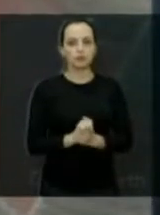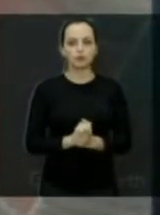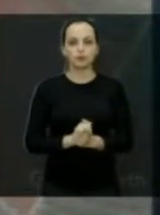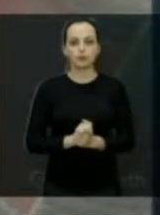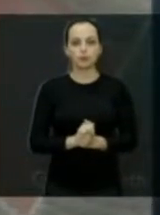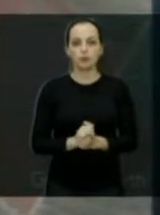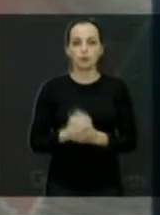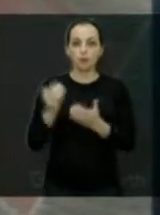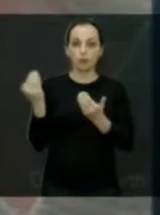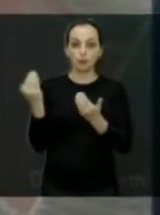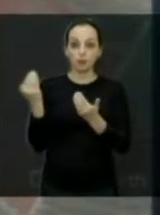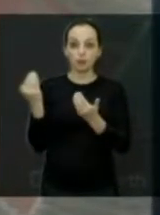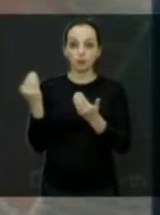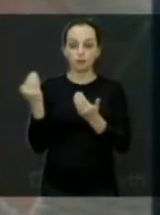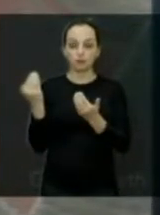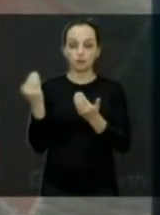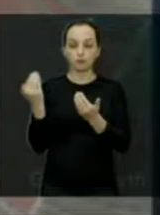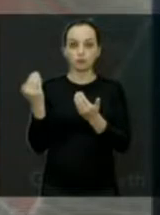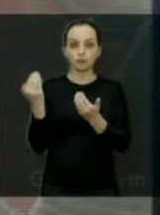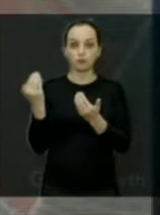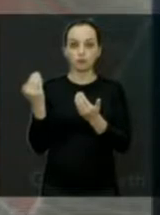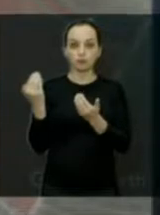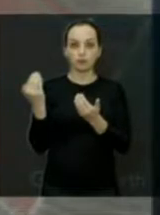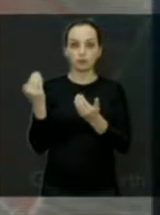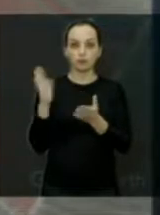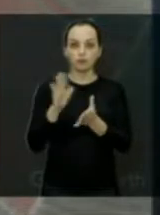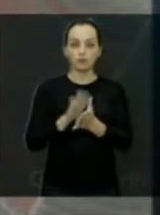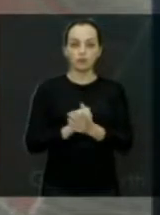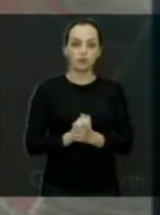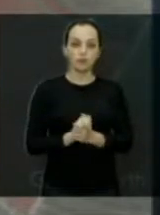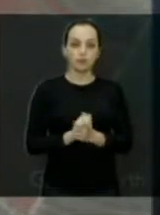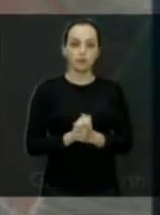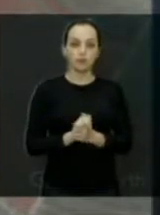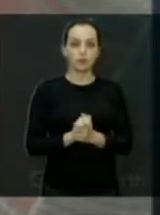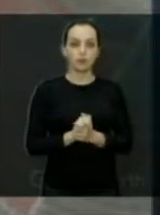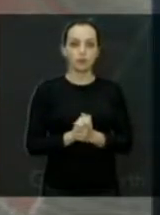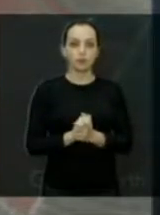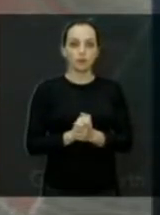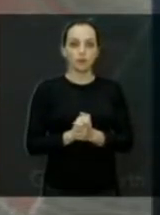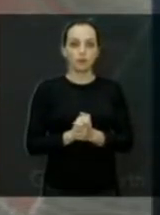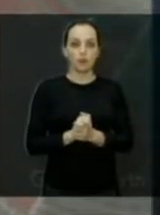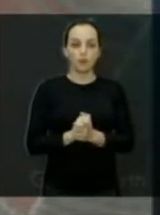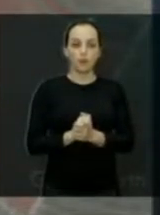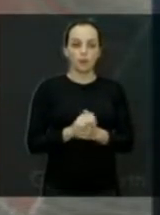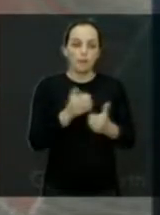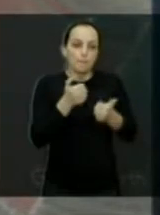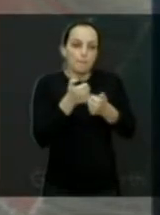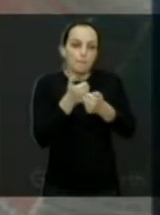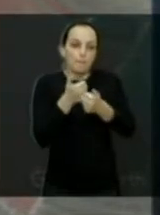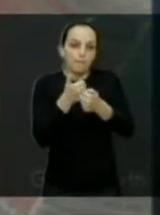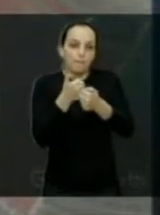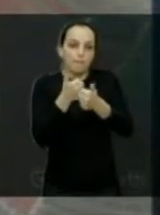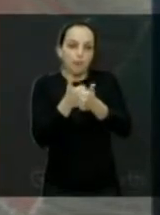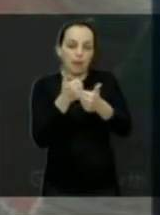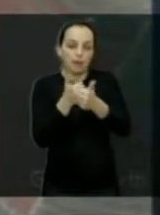Essa é uma imagem do Google, na parte da represa mais lá para cima, perto da